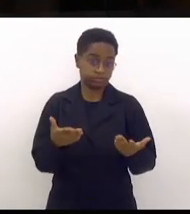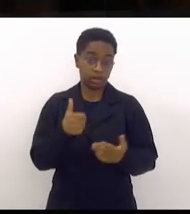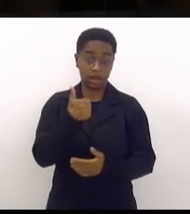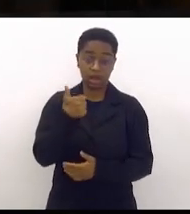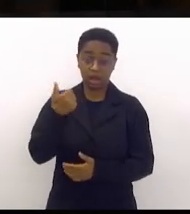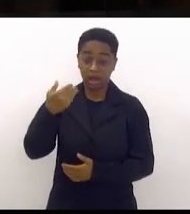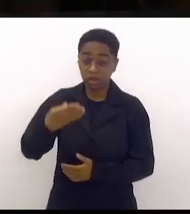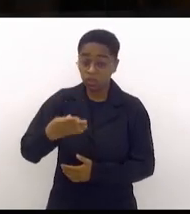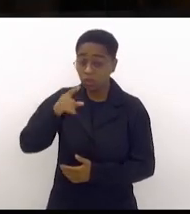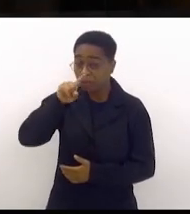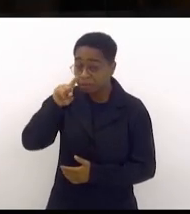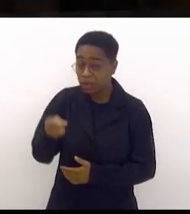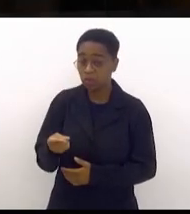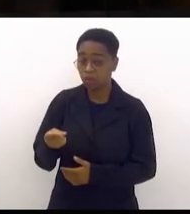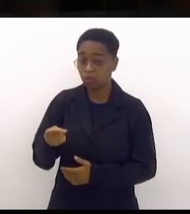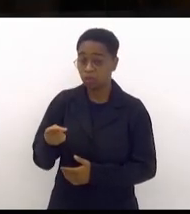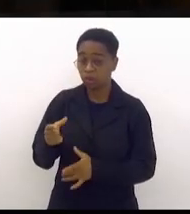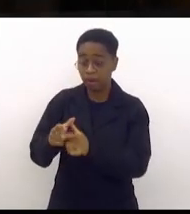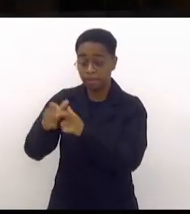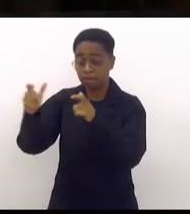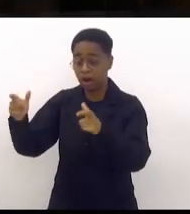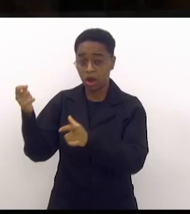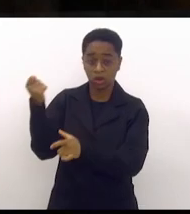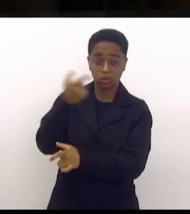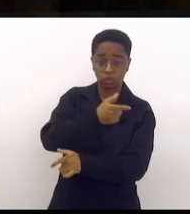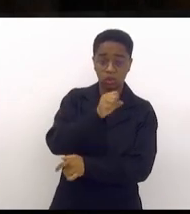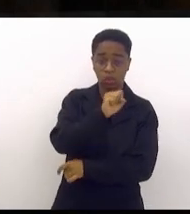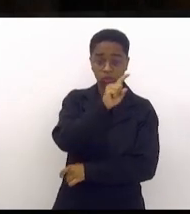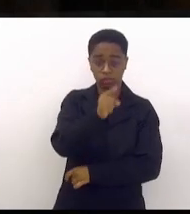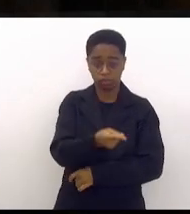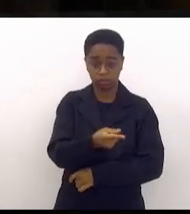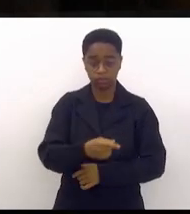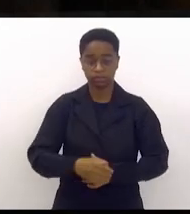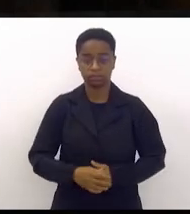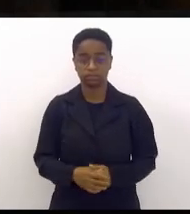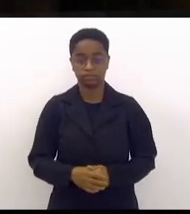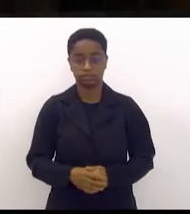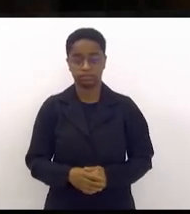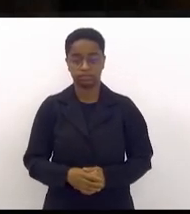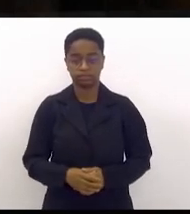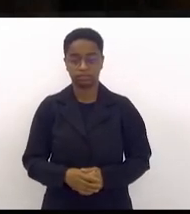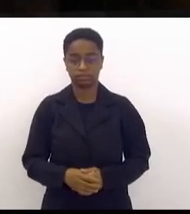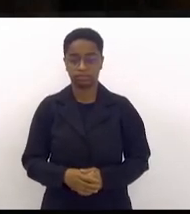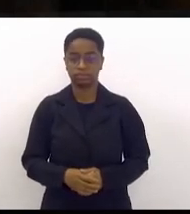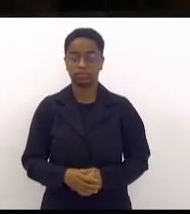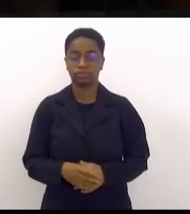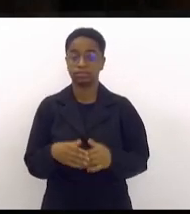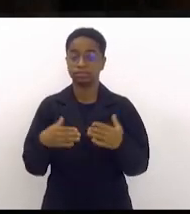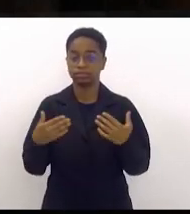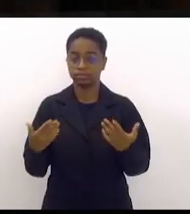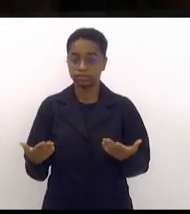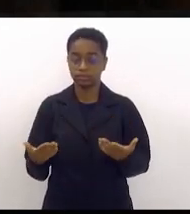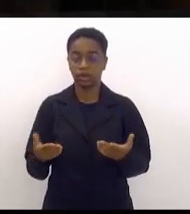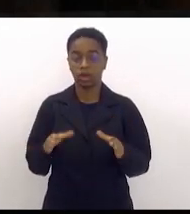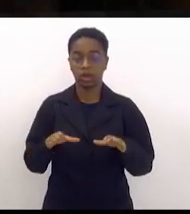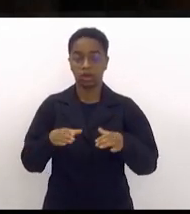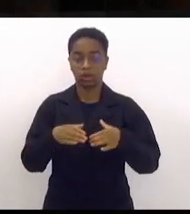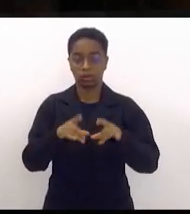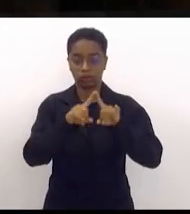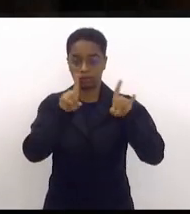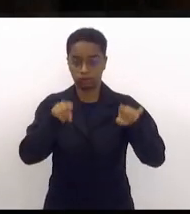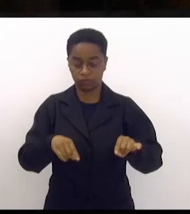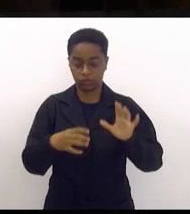mil é maior do que 8 mil. O efetivo da polícia militar